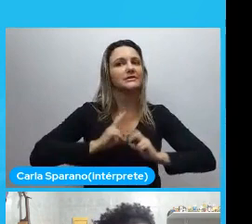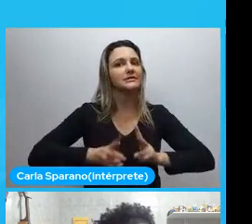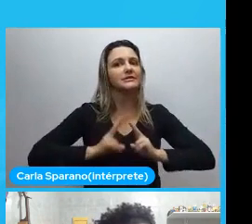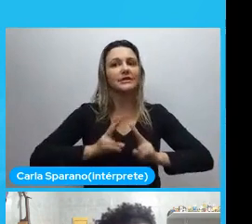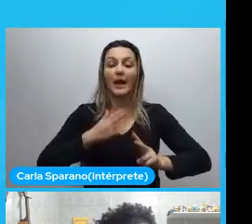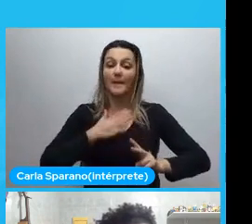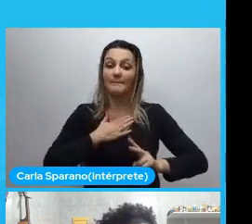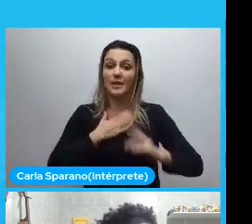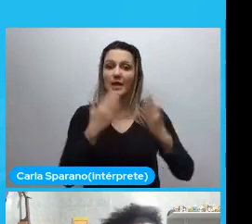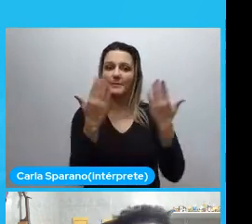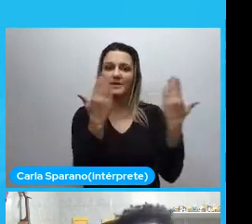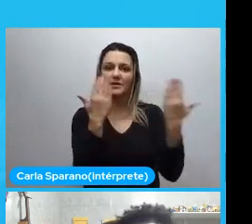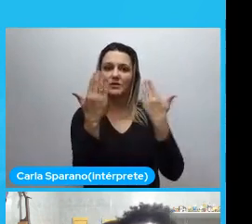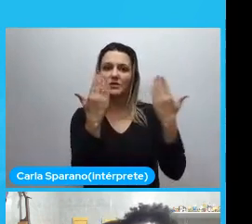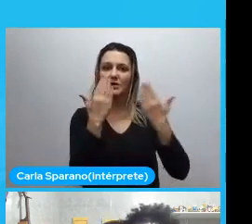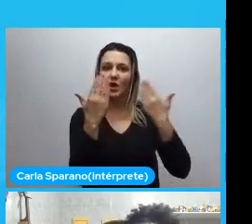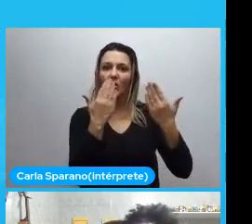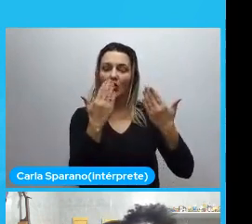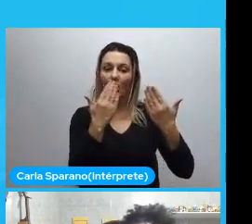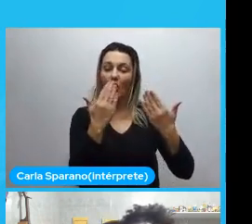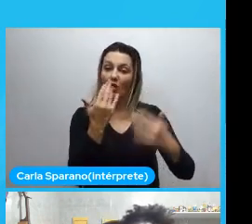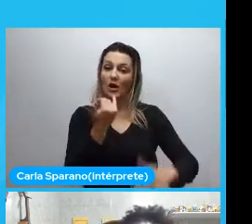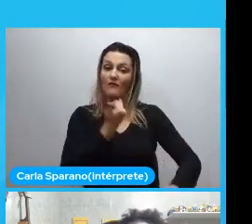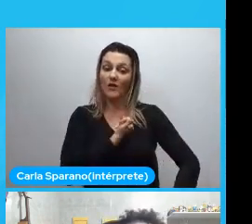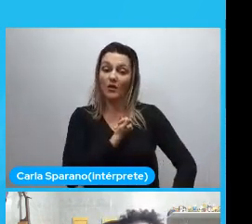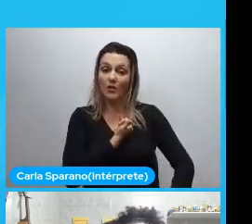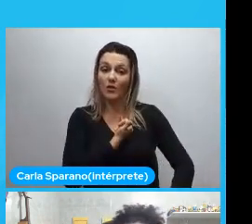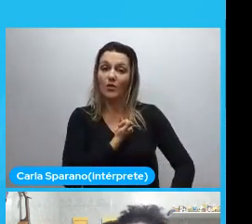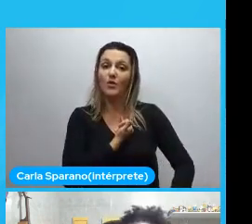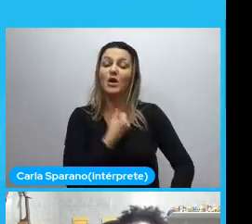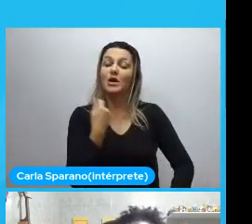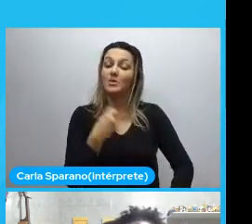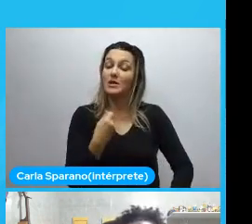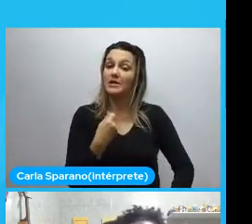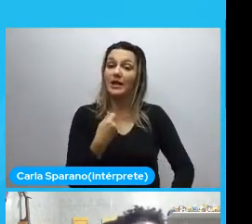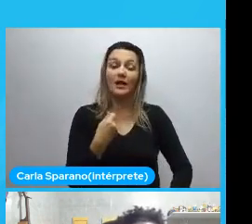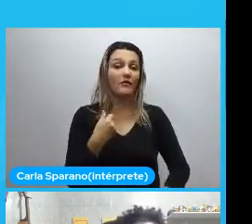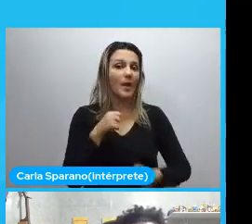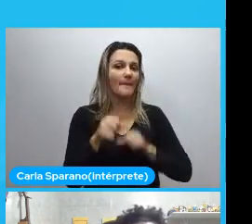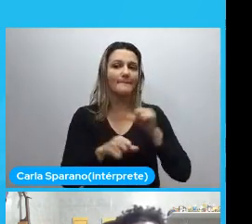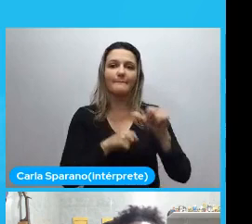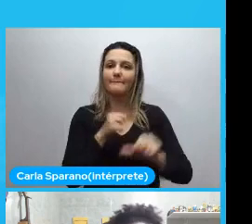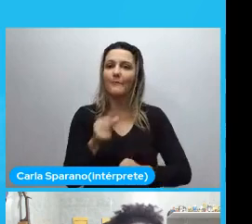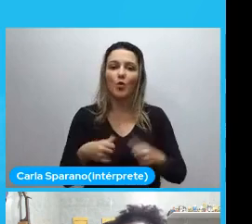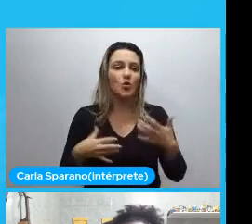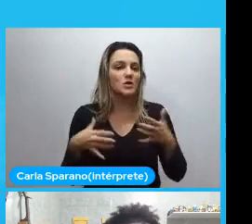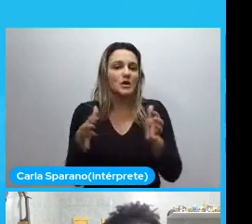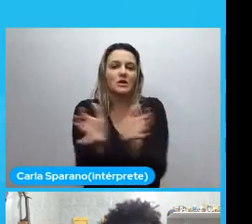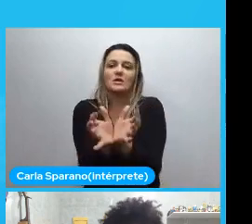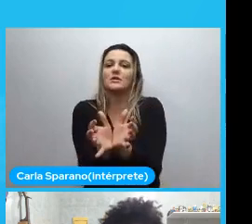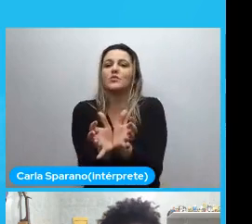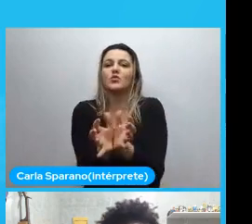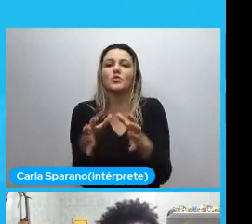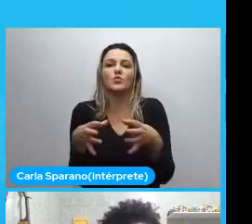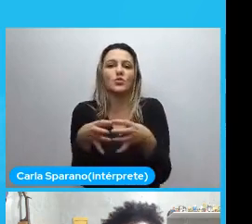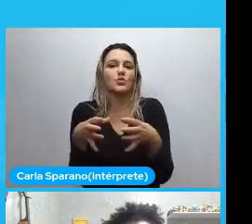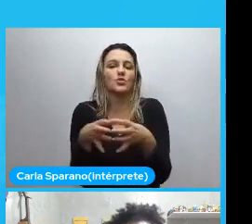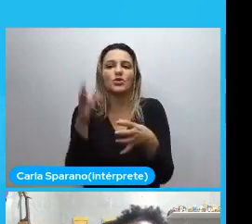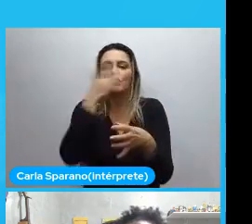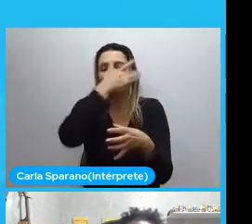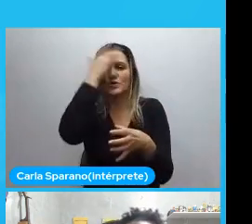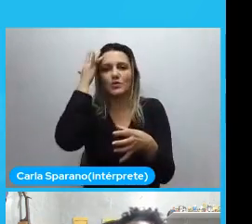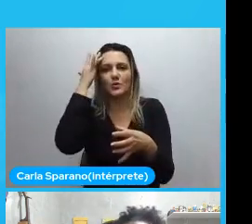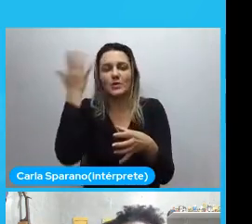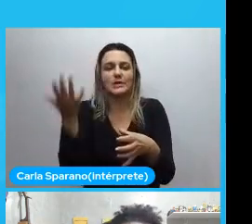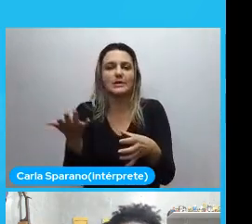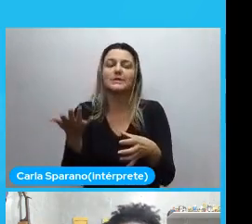precisava mudar o meu núcleo de pessoas. E como é que pessoas que têm ansiedade sabem o